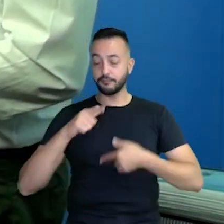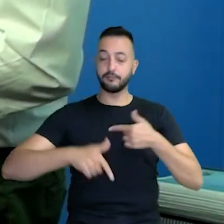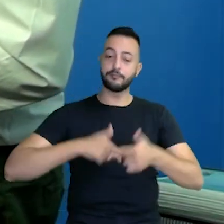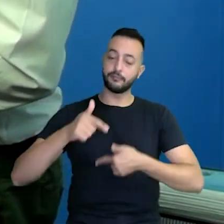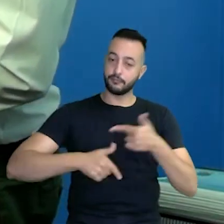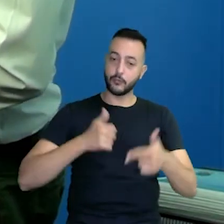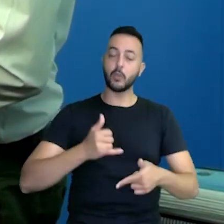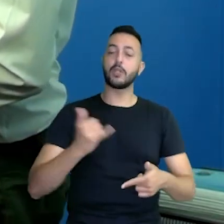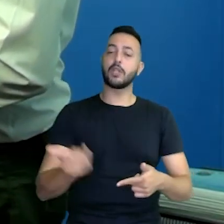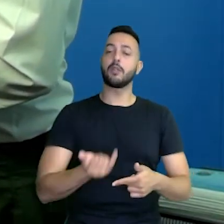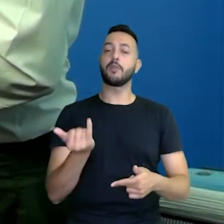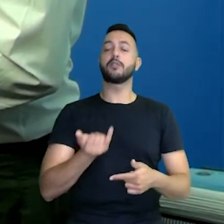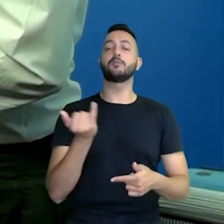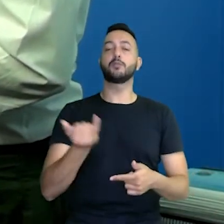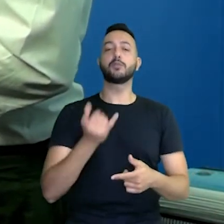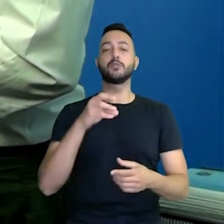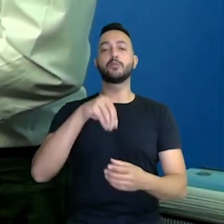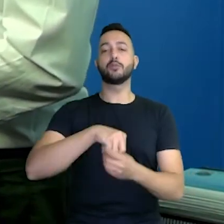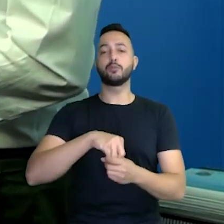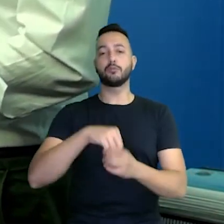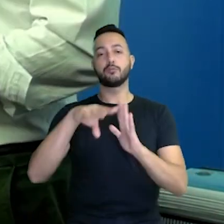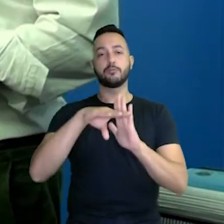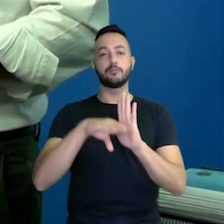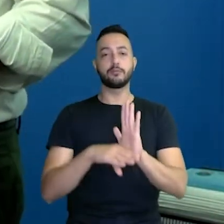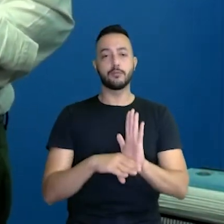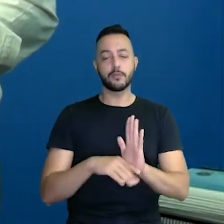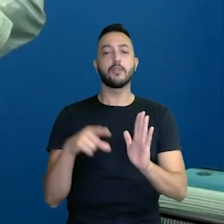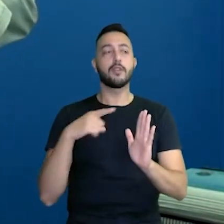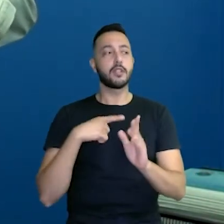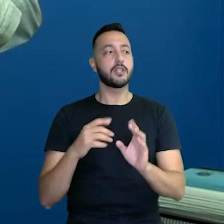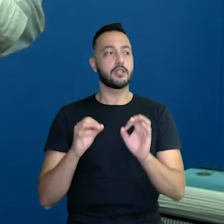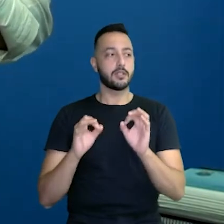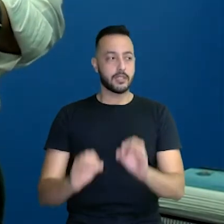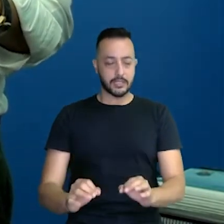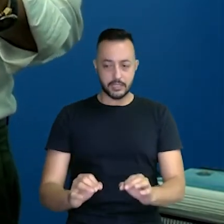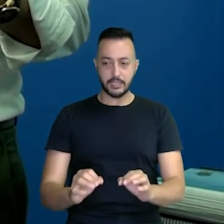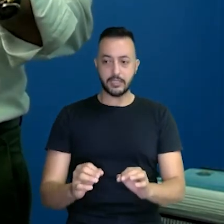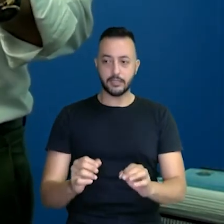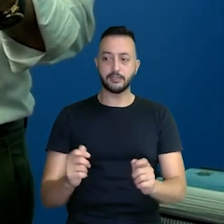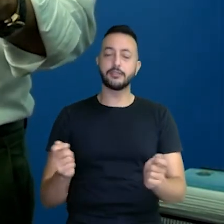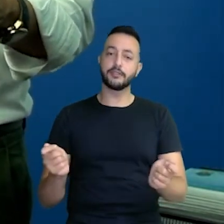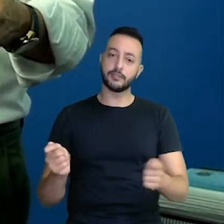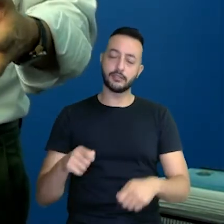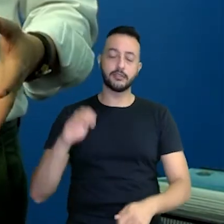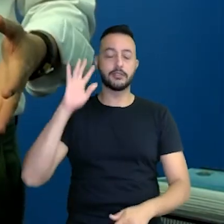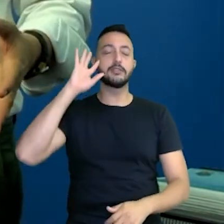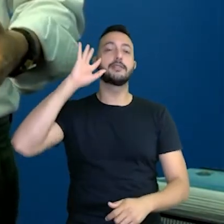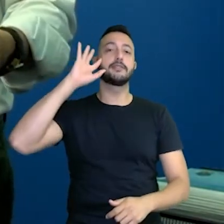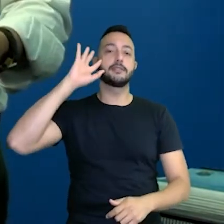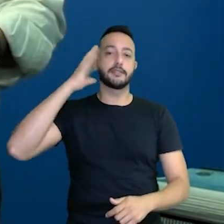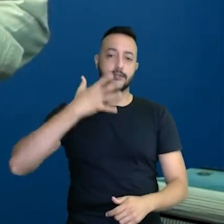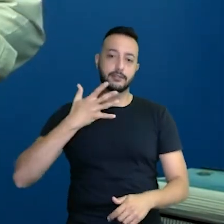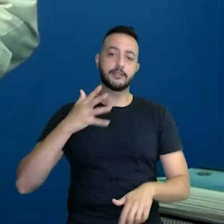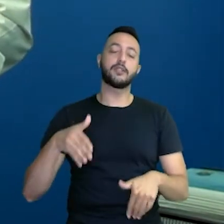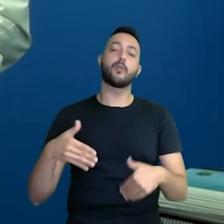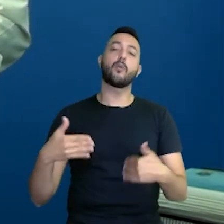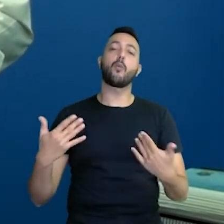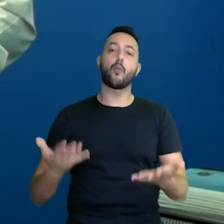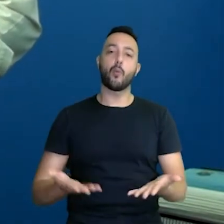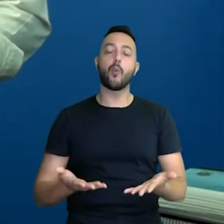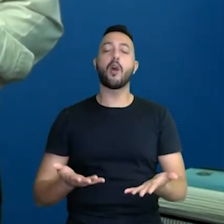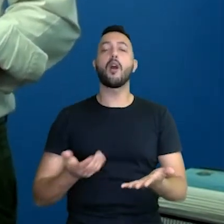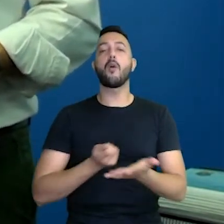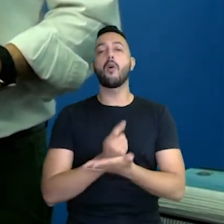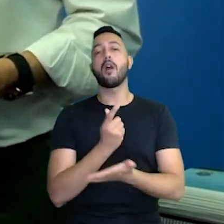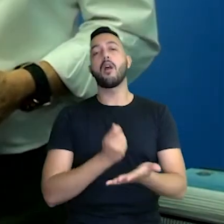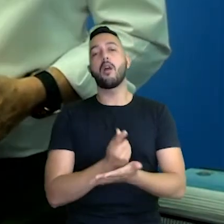trabalho muito importante nesse núcleo de planejamento, que é exatamente dele que vai decidir aí qual a